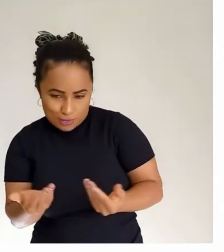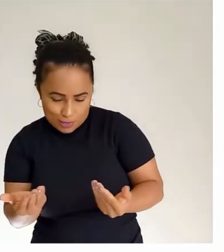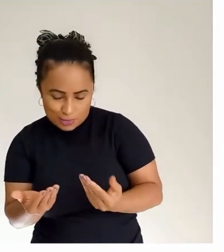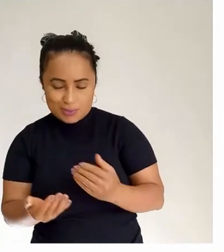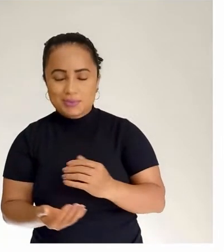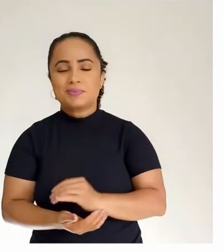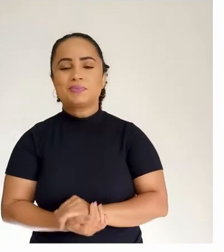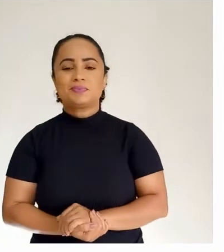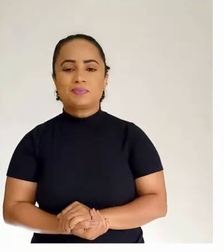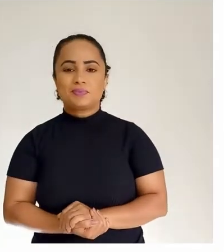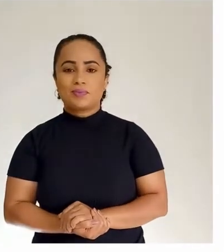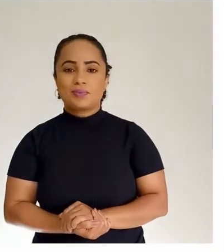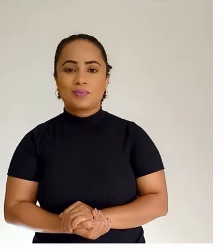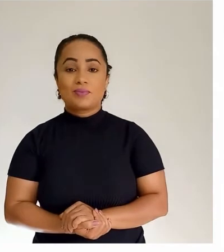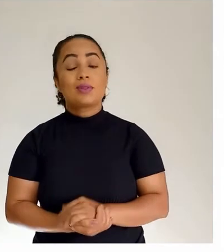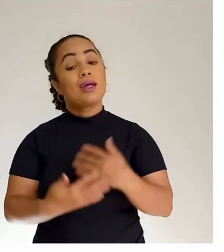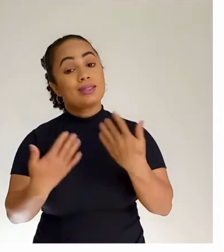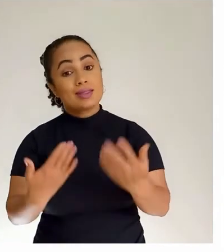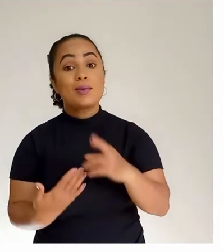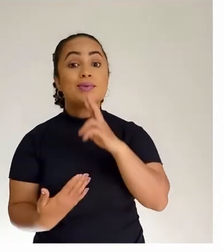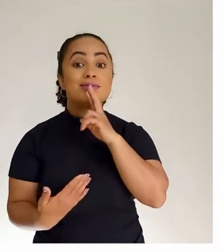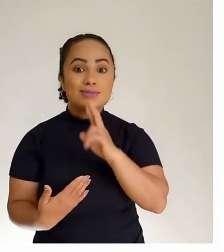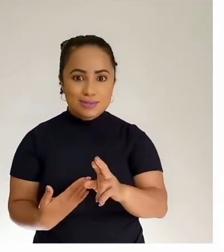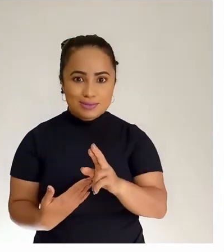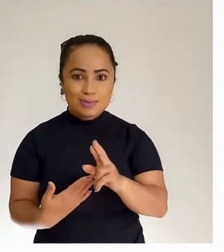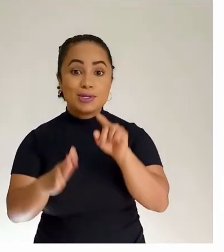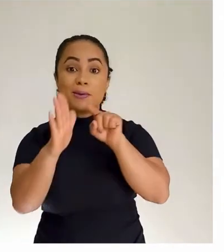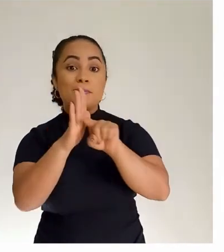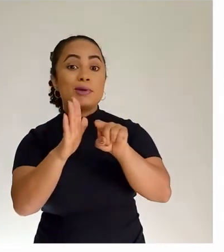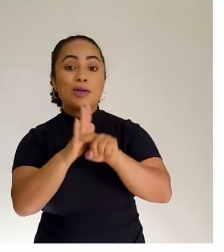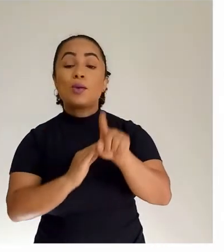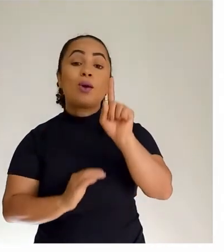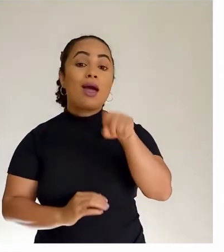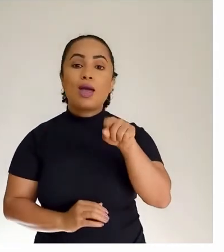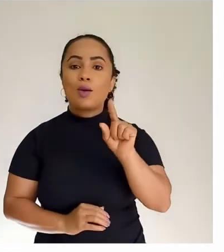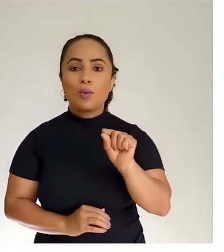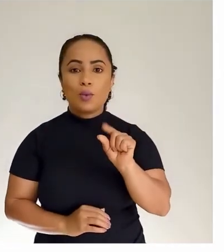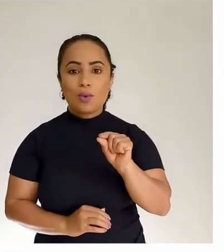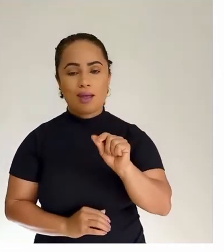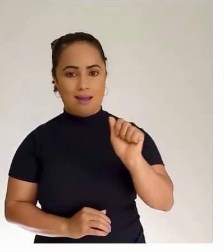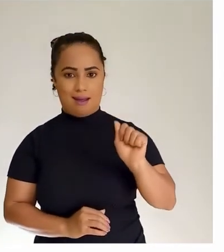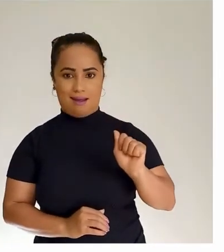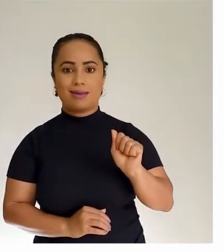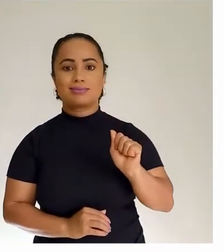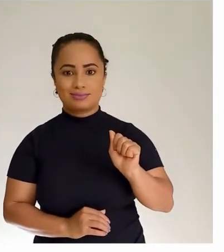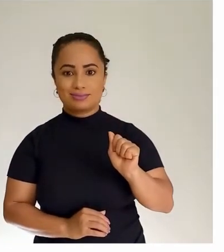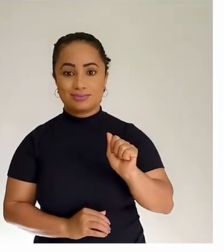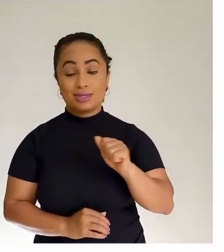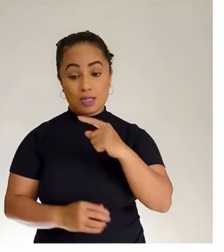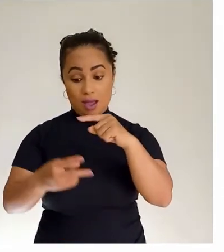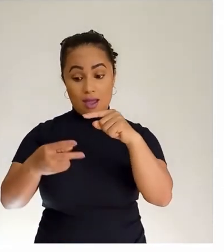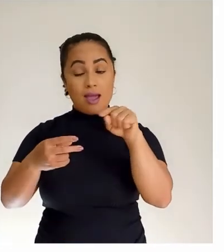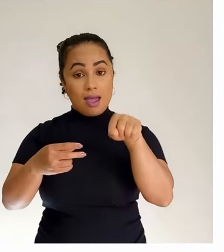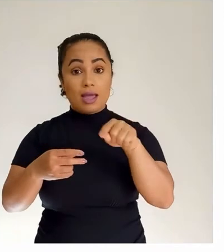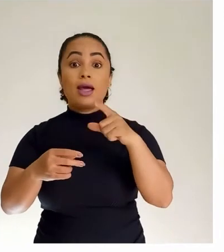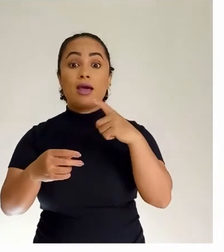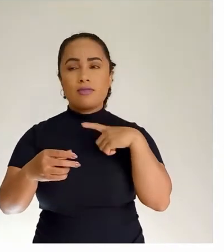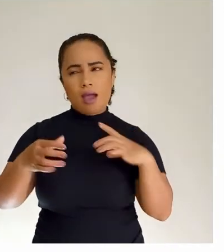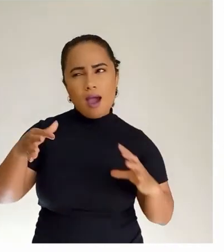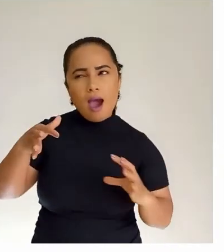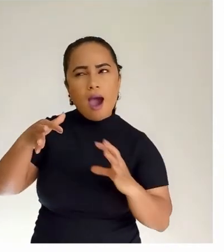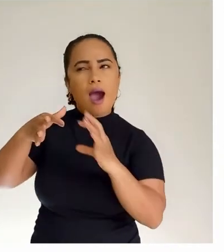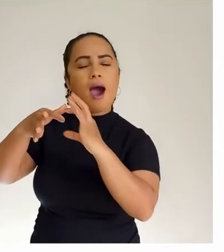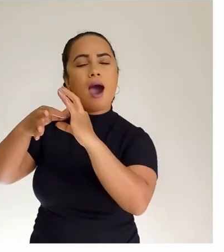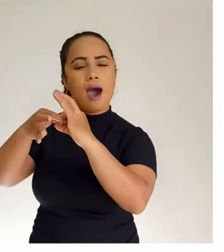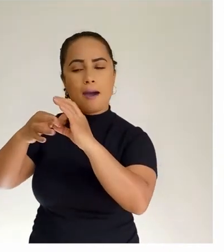Então, a resposta para essa questão é a letra A. Retoma a pintura do século XVI, mas com um enfoque